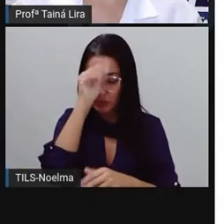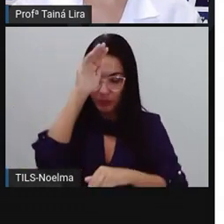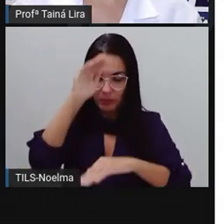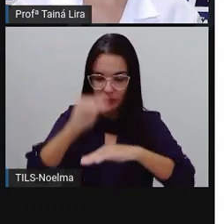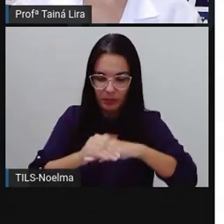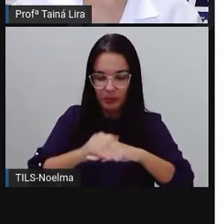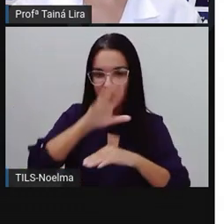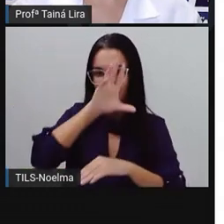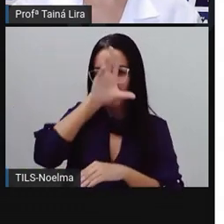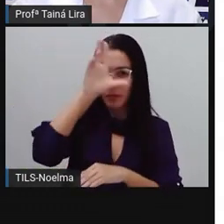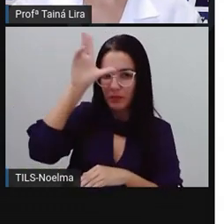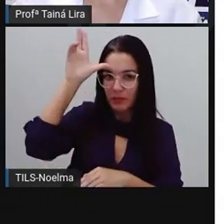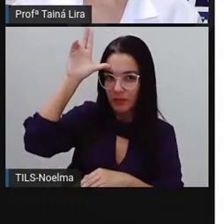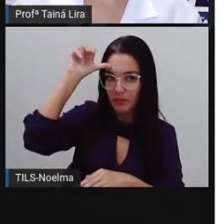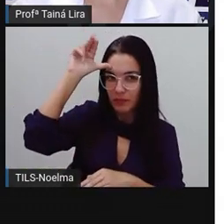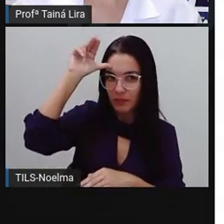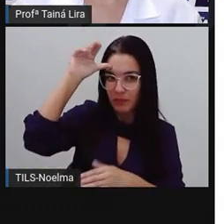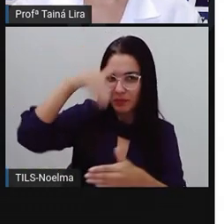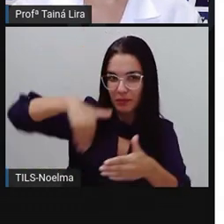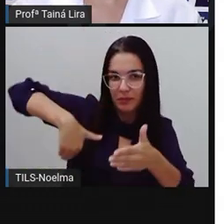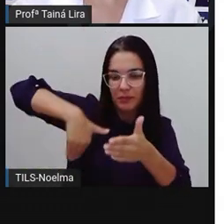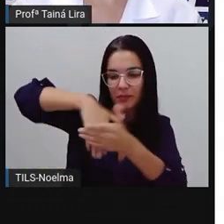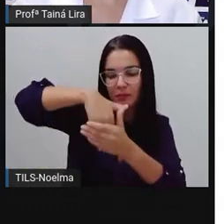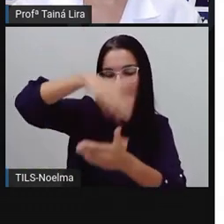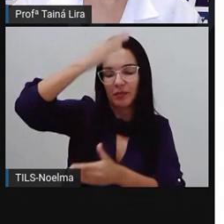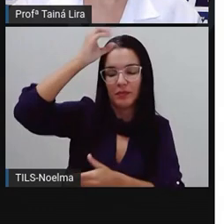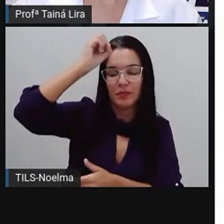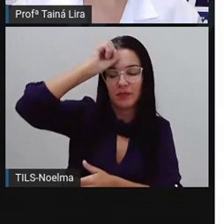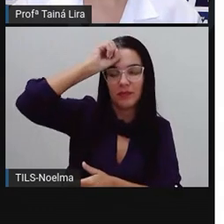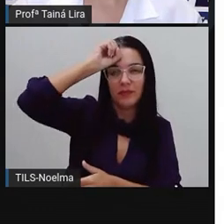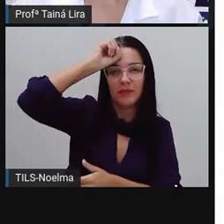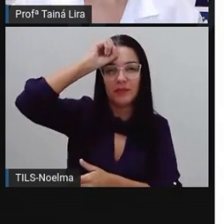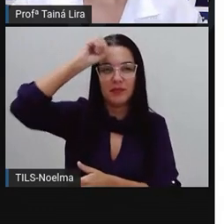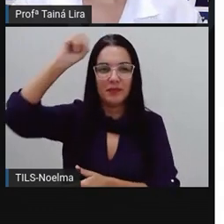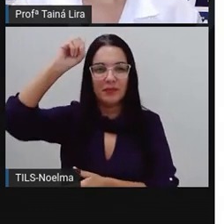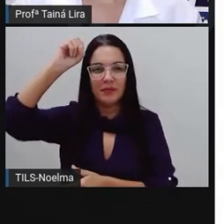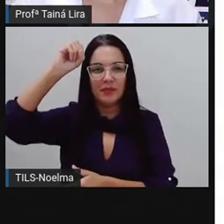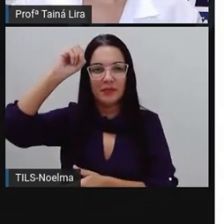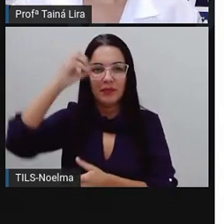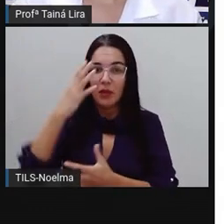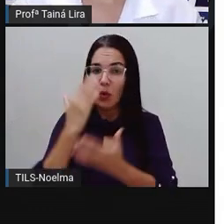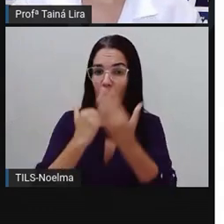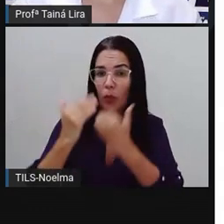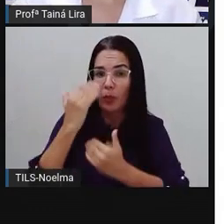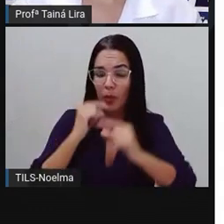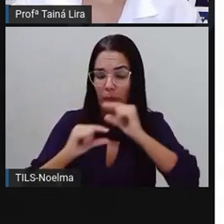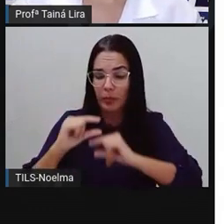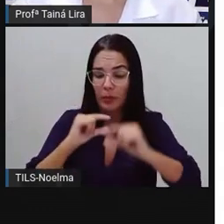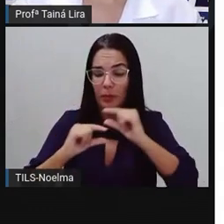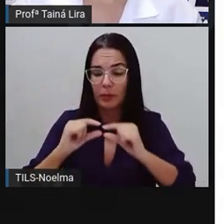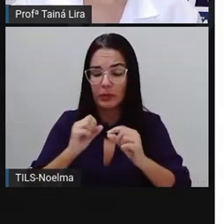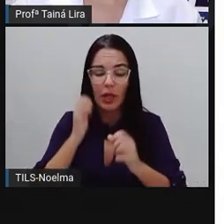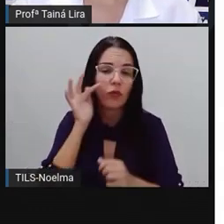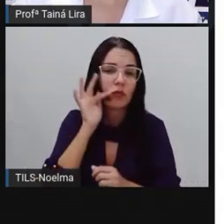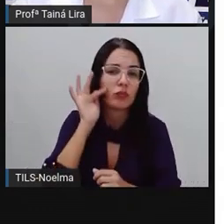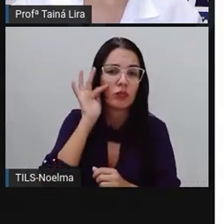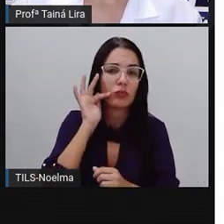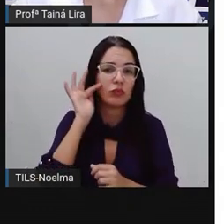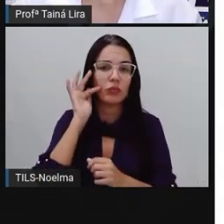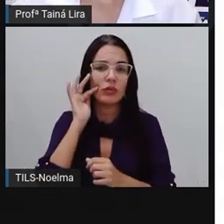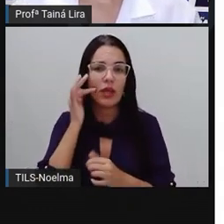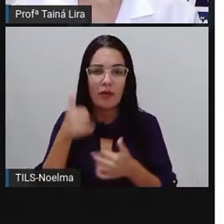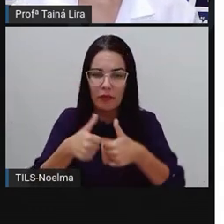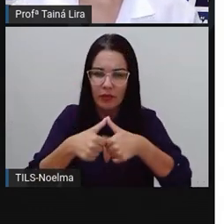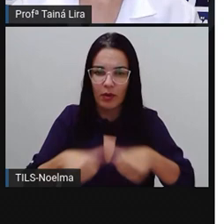levou um coice, criou um galo, comeu um pedaço de genipapo,